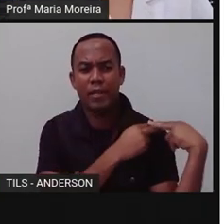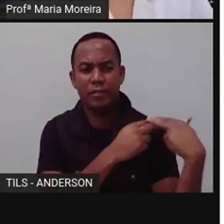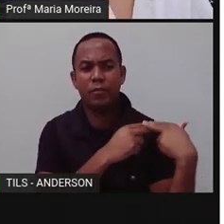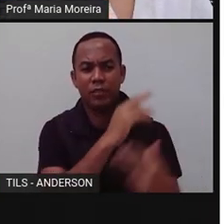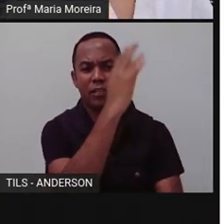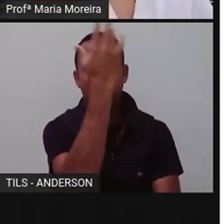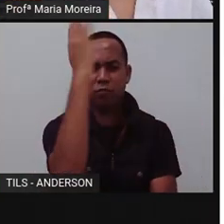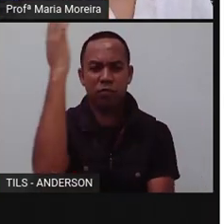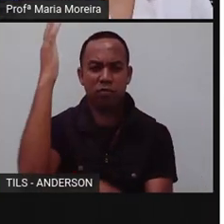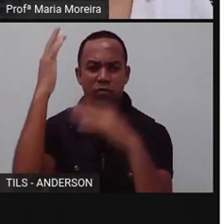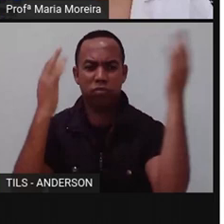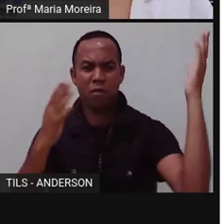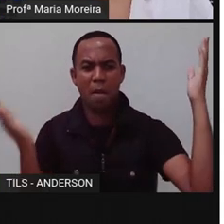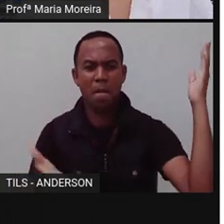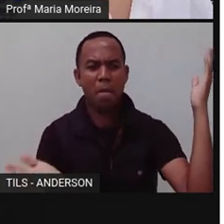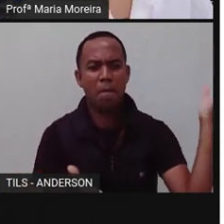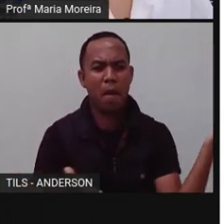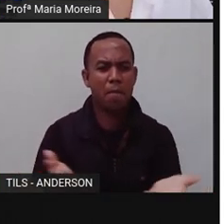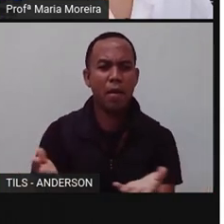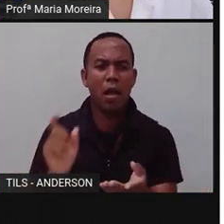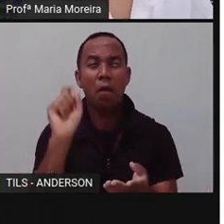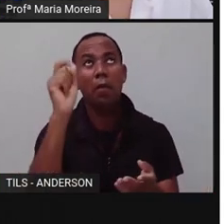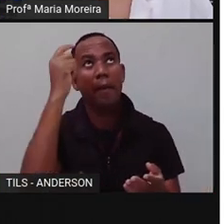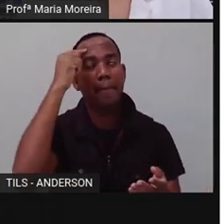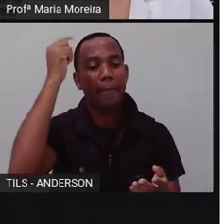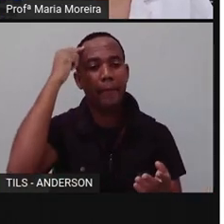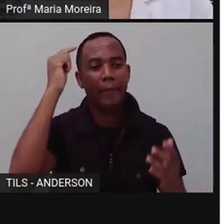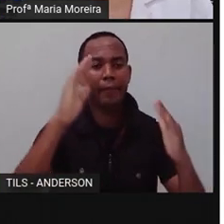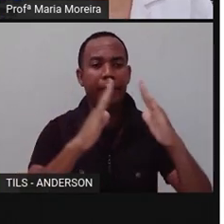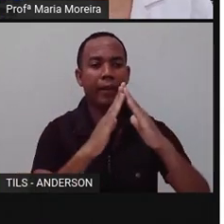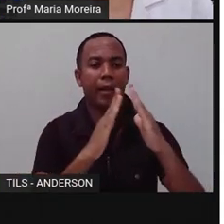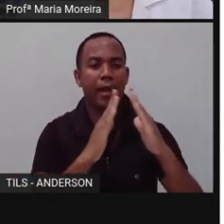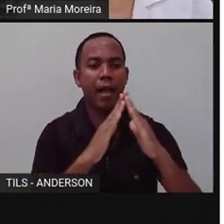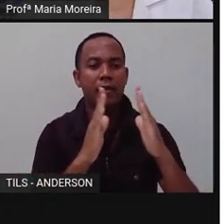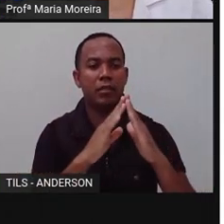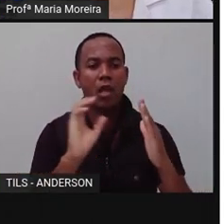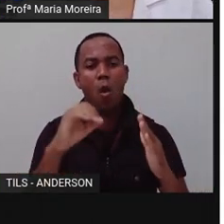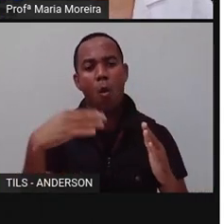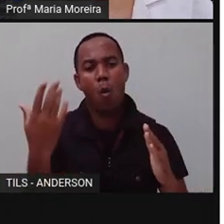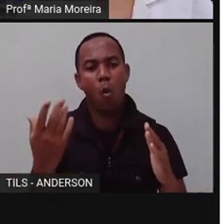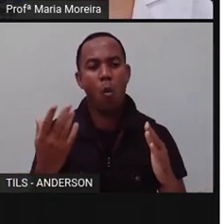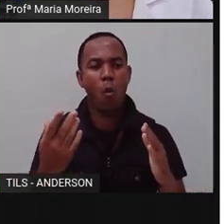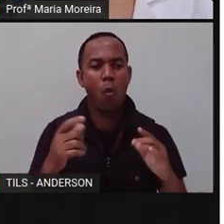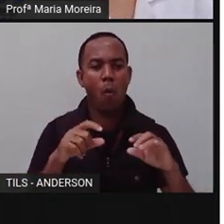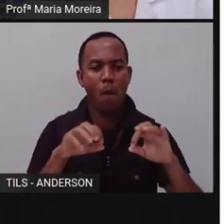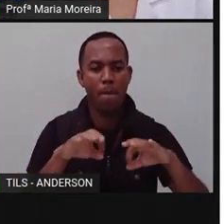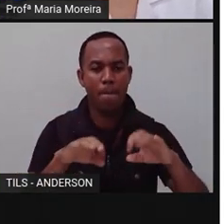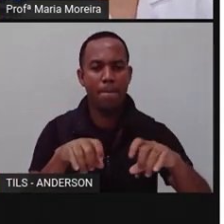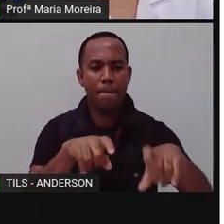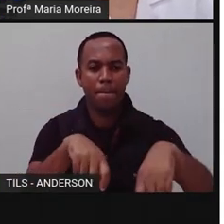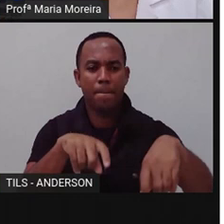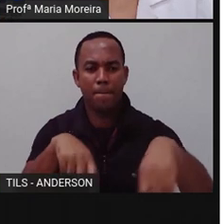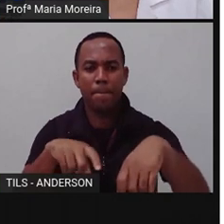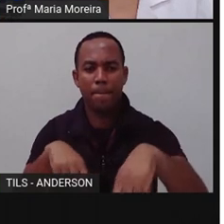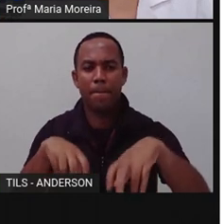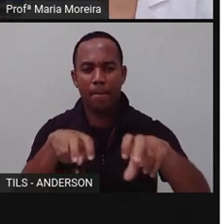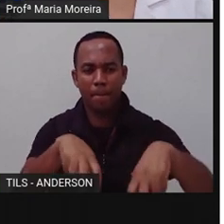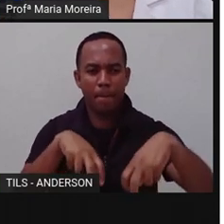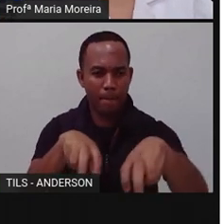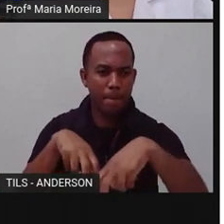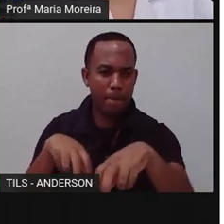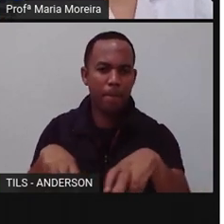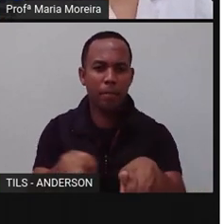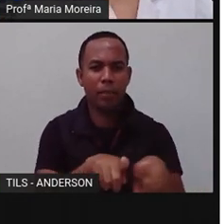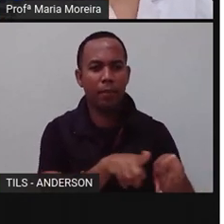natureza para a construção de casas e ampliação de pastagens e lavouras, por exemplo. Além de poluir e